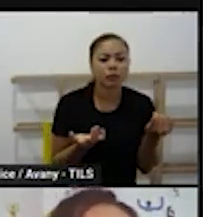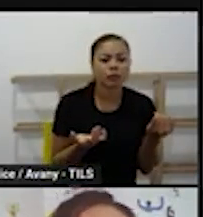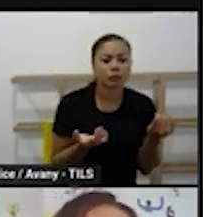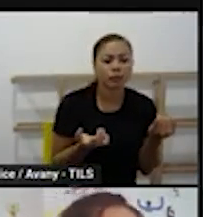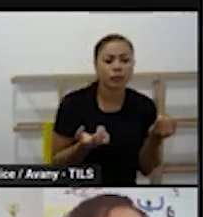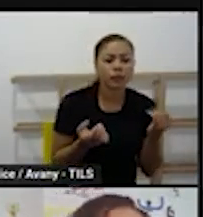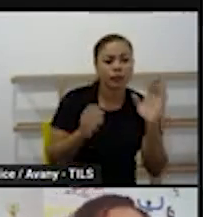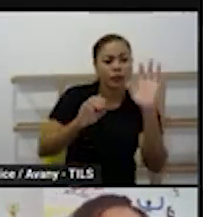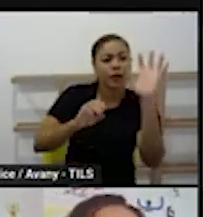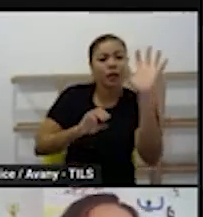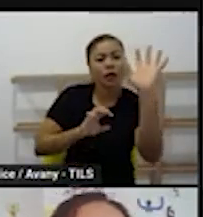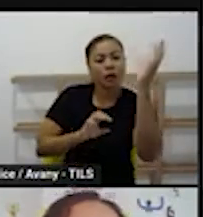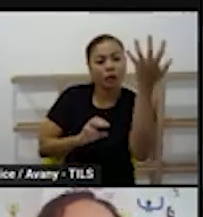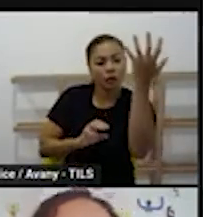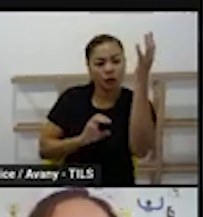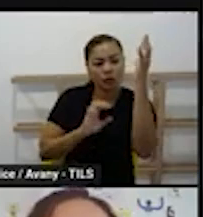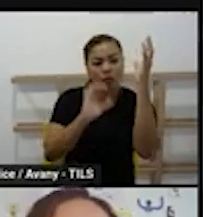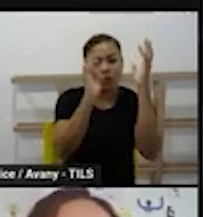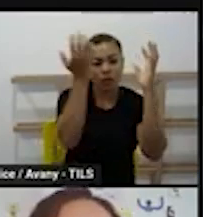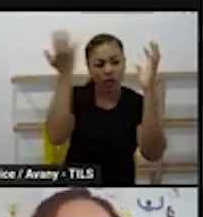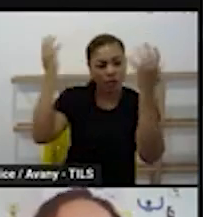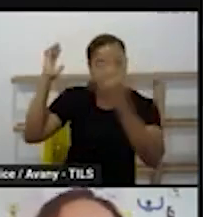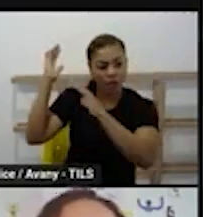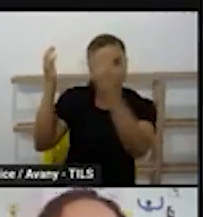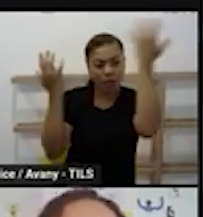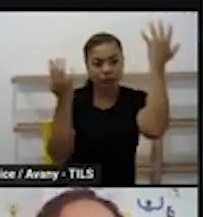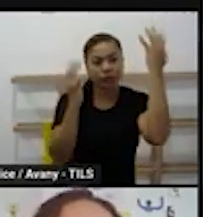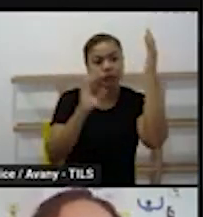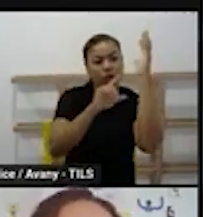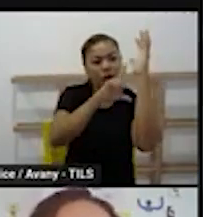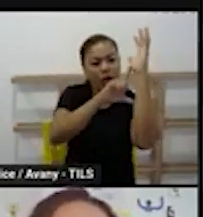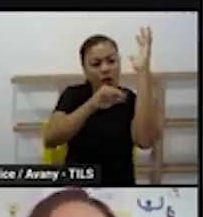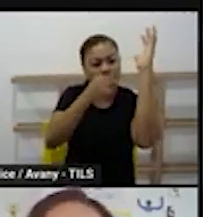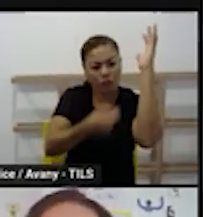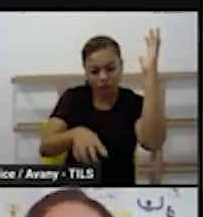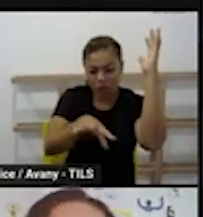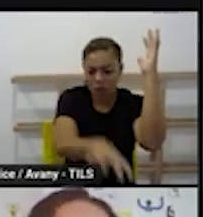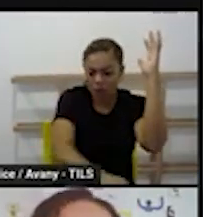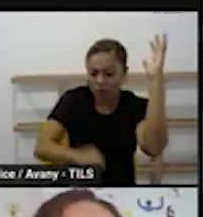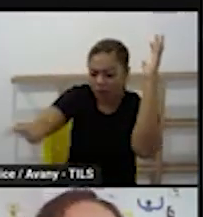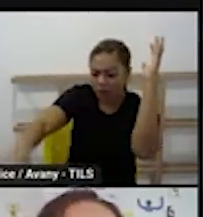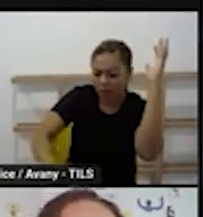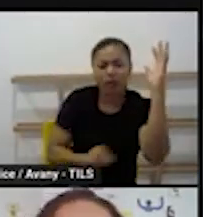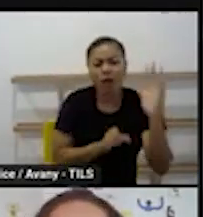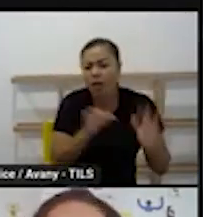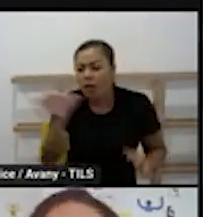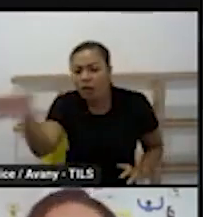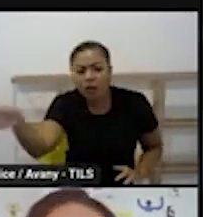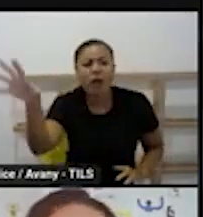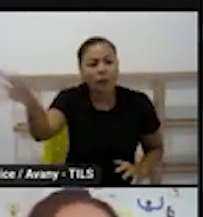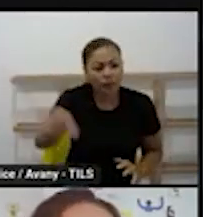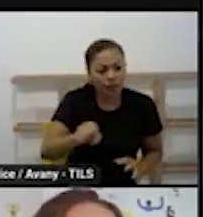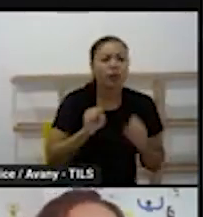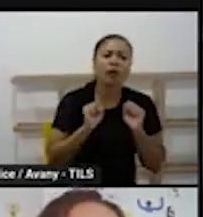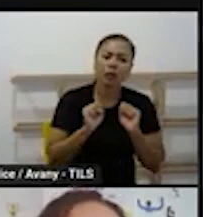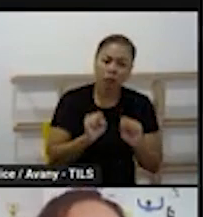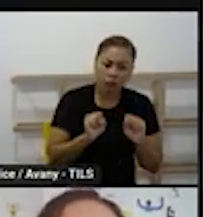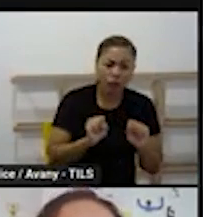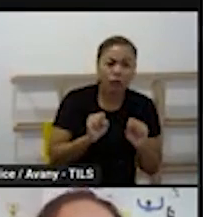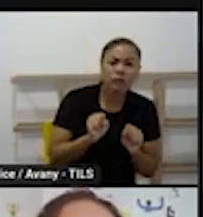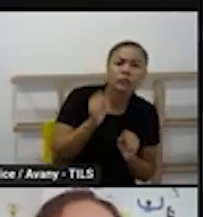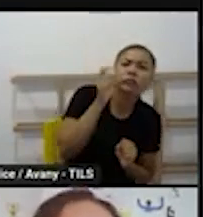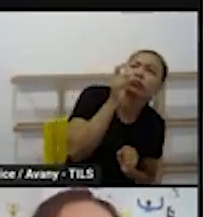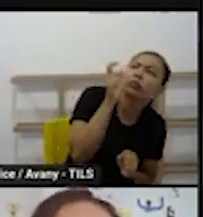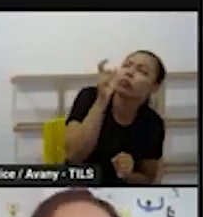folhas que estão lá fora se for se for algo que esteja dentro da modalidade que vai ser trabalhado ela precisa fazer um desenho de observação